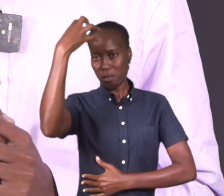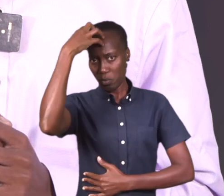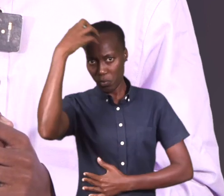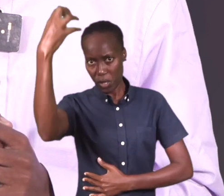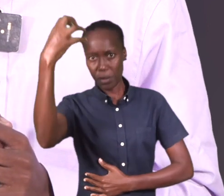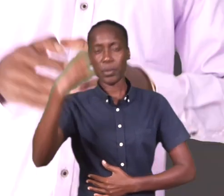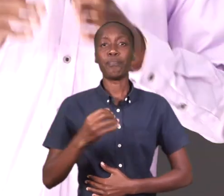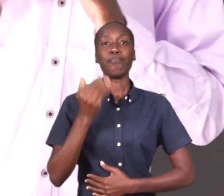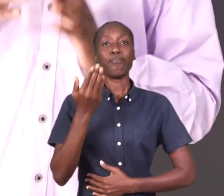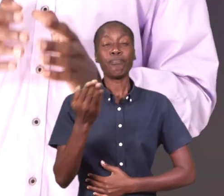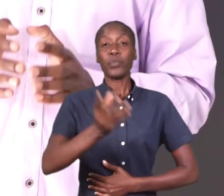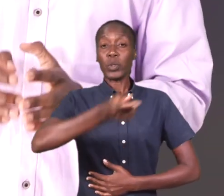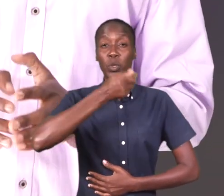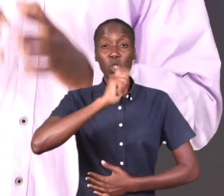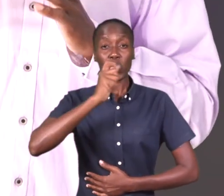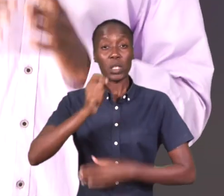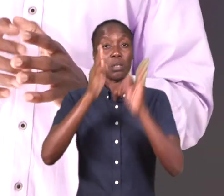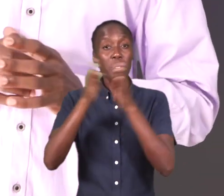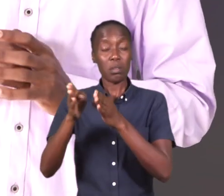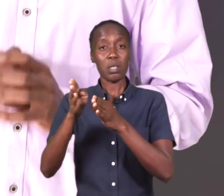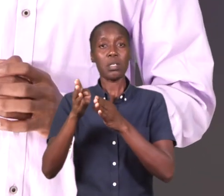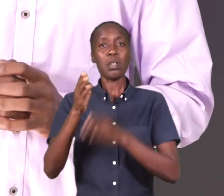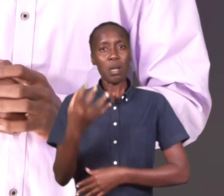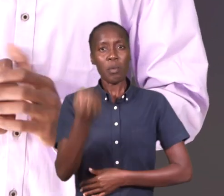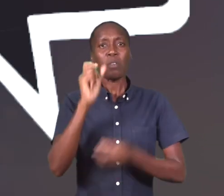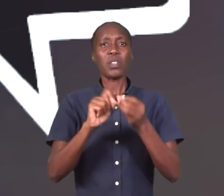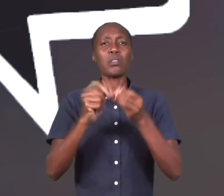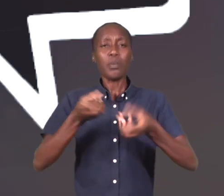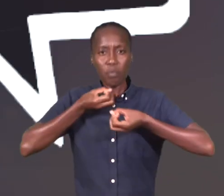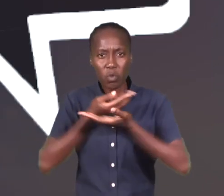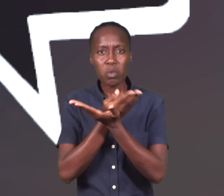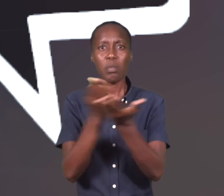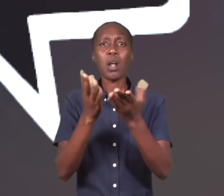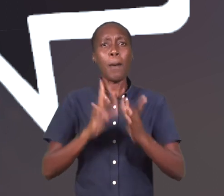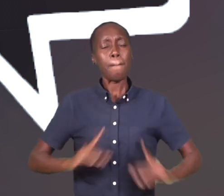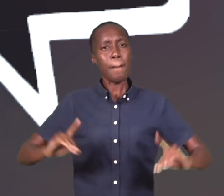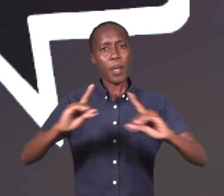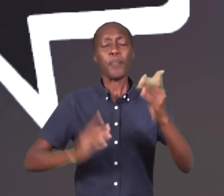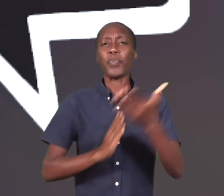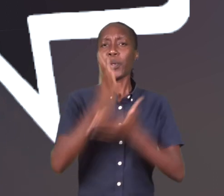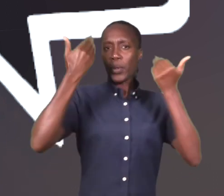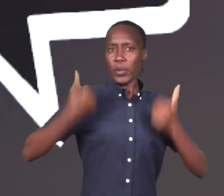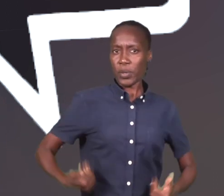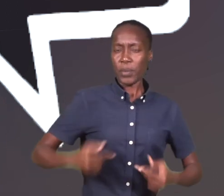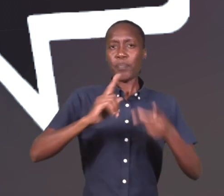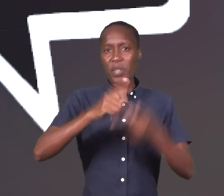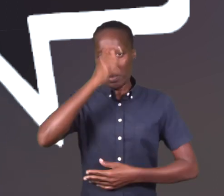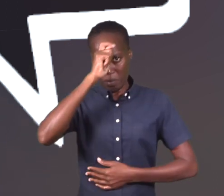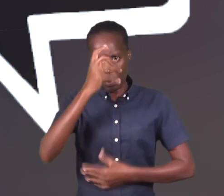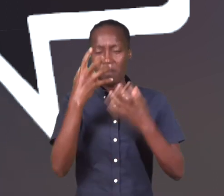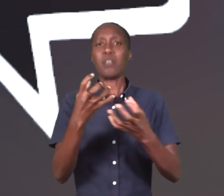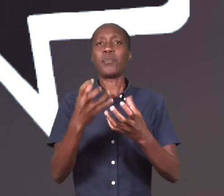governamental. Os jornalistas têm o poder de Informar o público sobre direitos humanos e suas